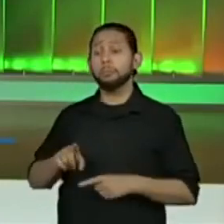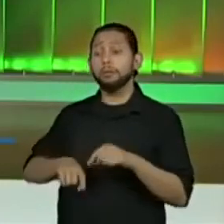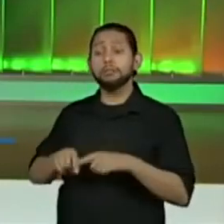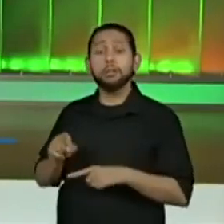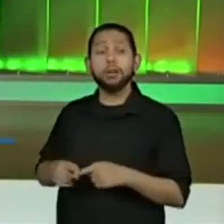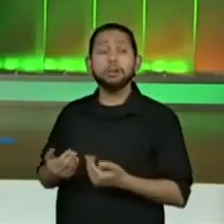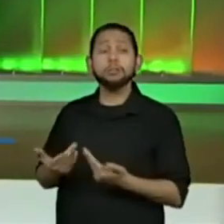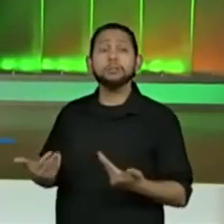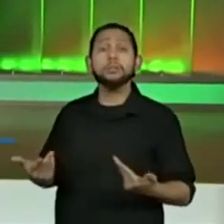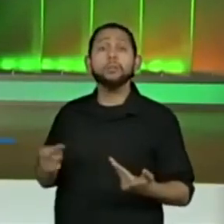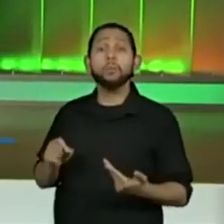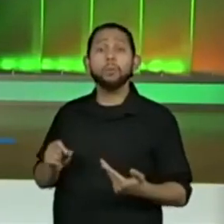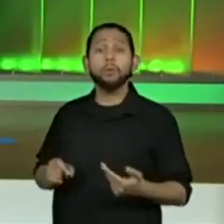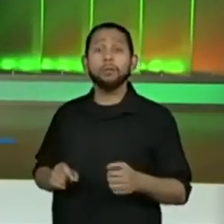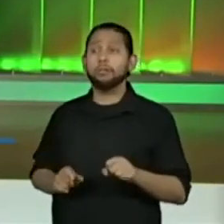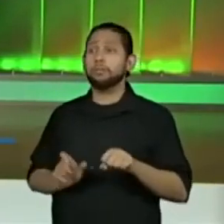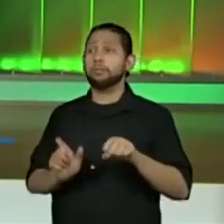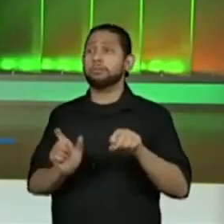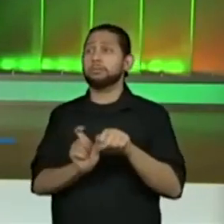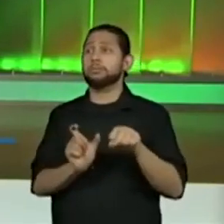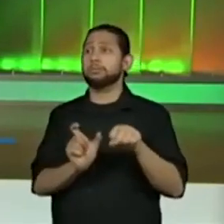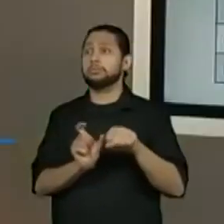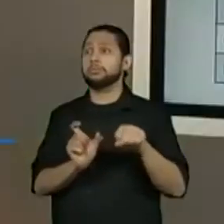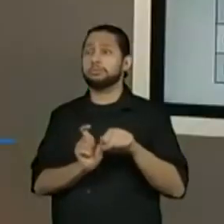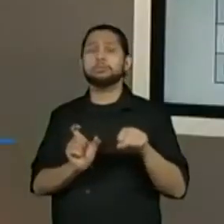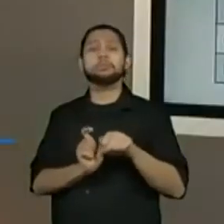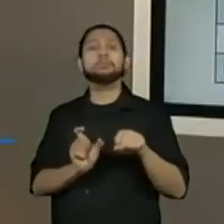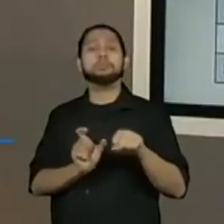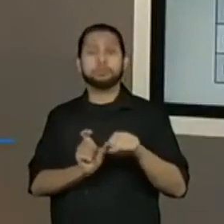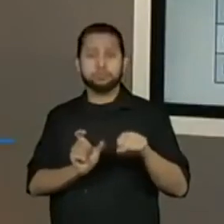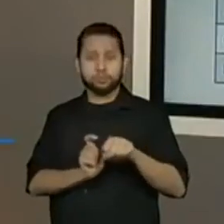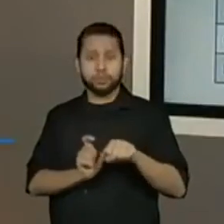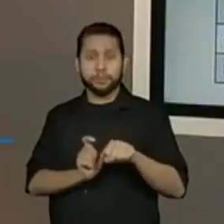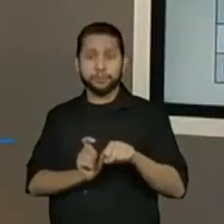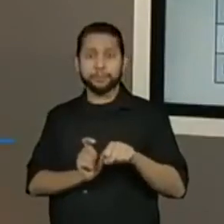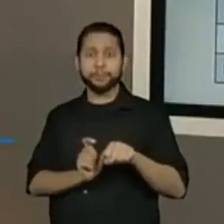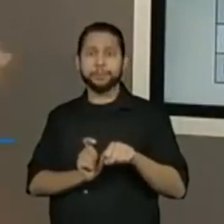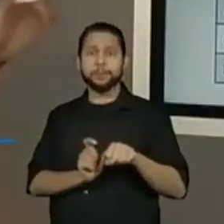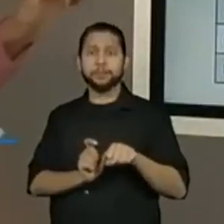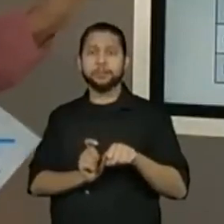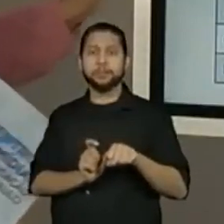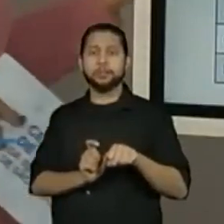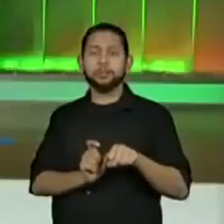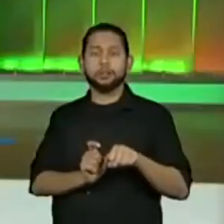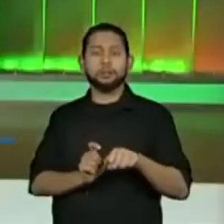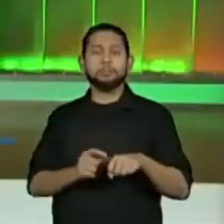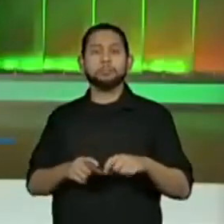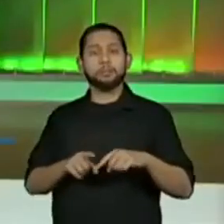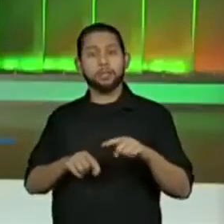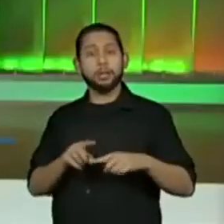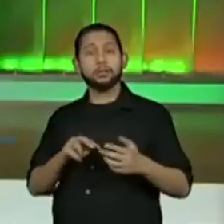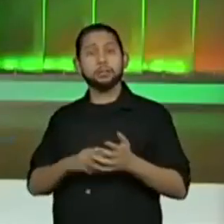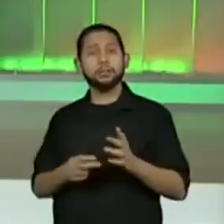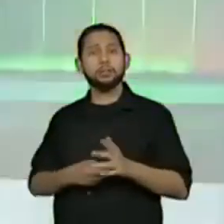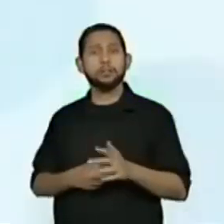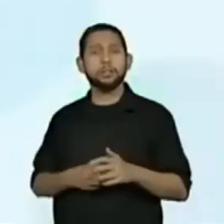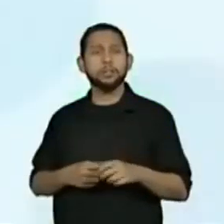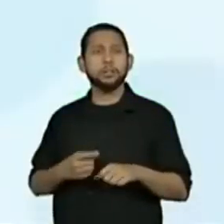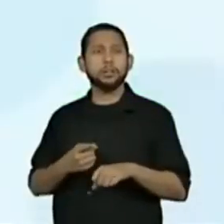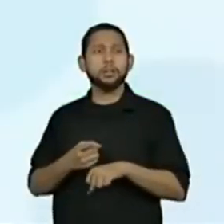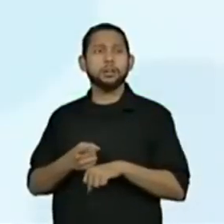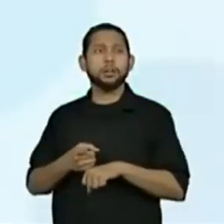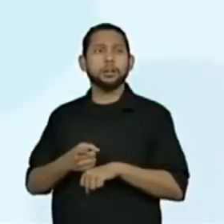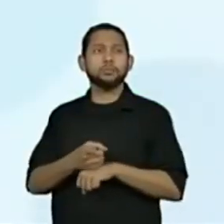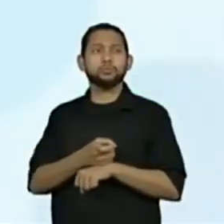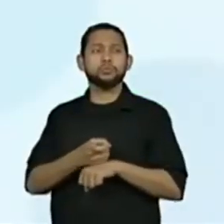Material. Isso mesmo. Material indica um adjetivo. Então, olha só, ela termina em